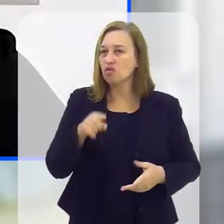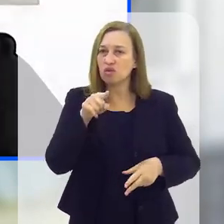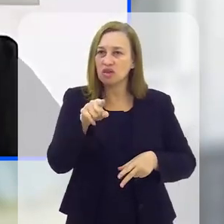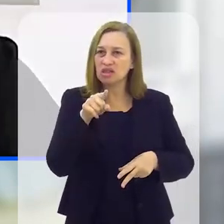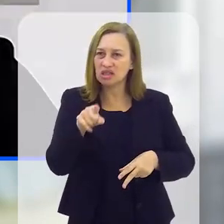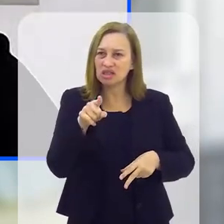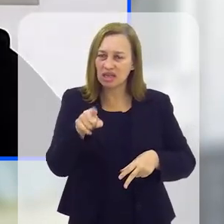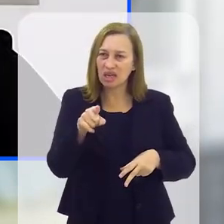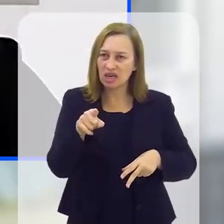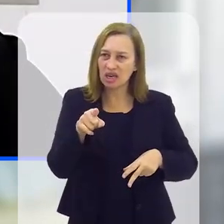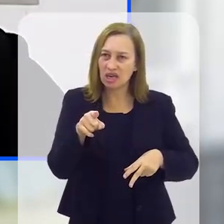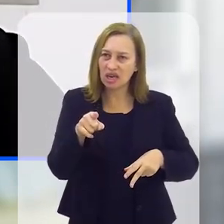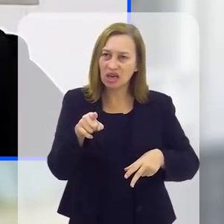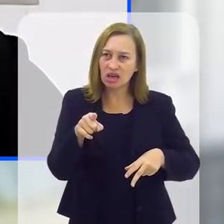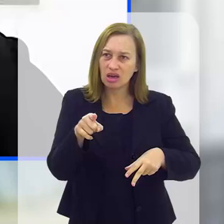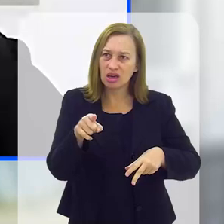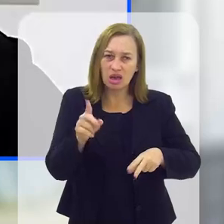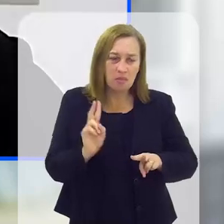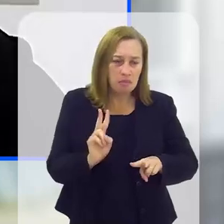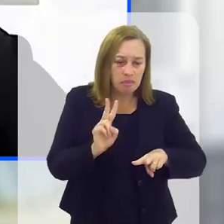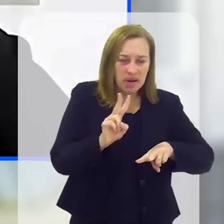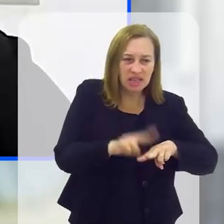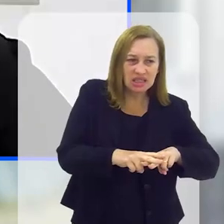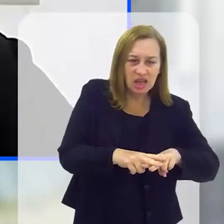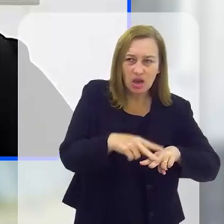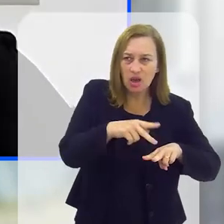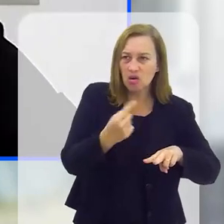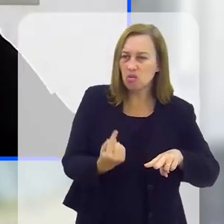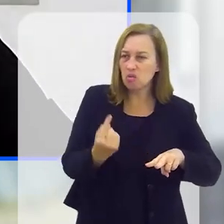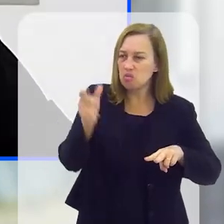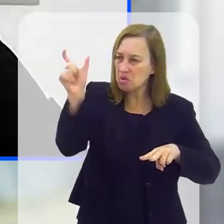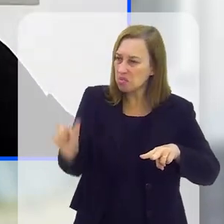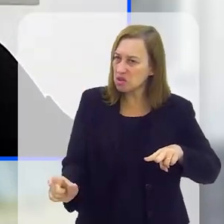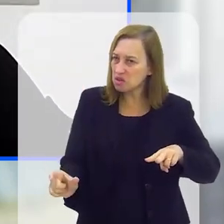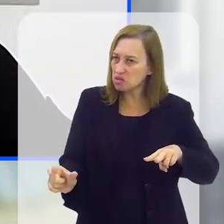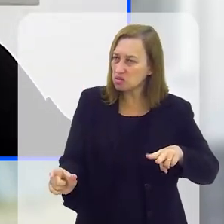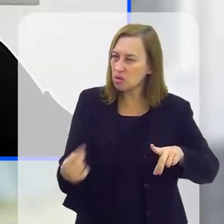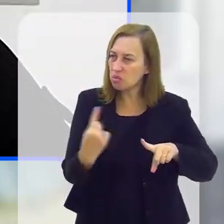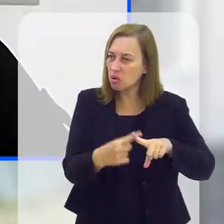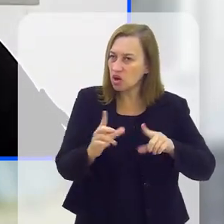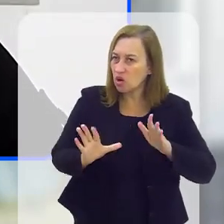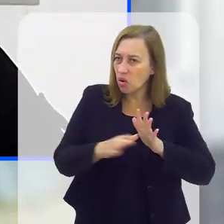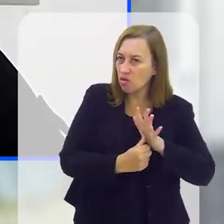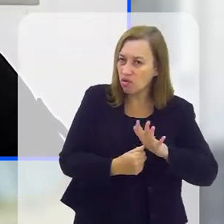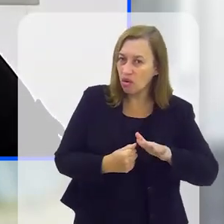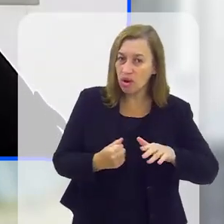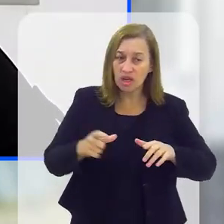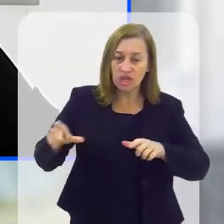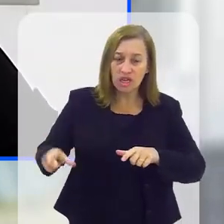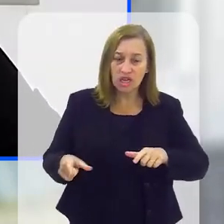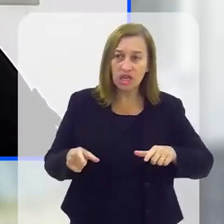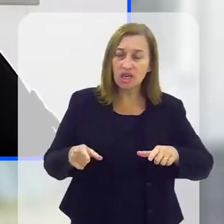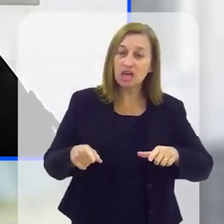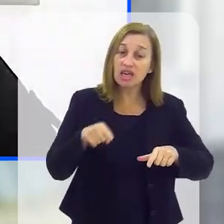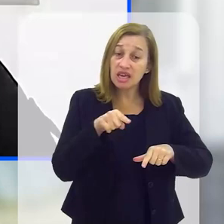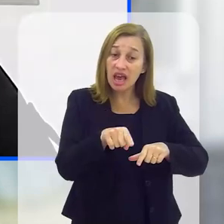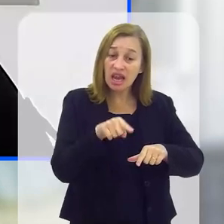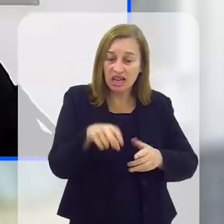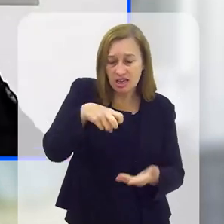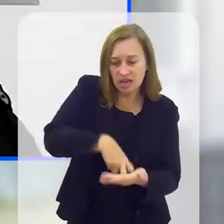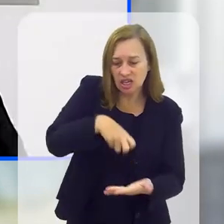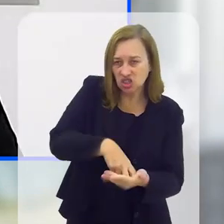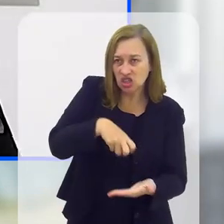você aprisionar uma pessoa por um delito e ali ele ser julgado de novo, castigado de novo,